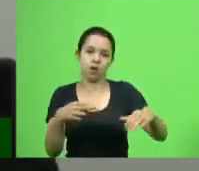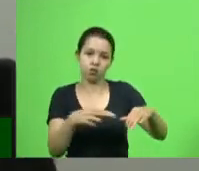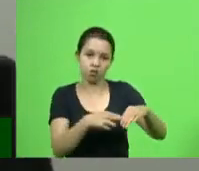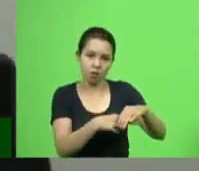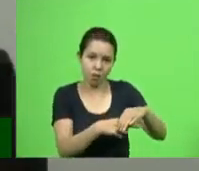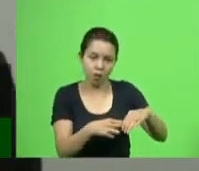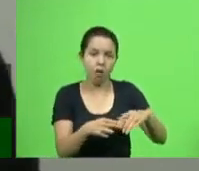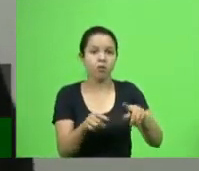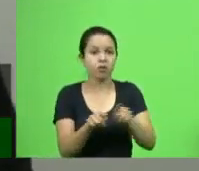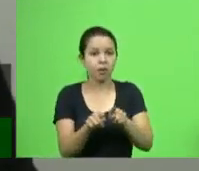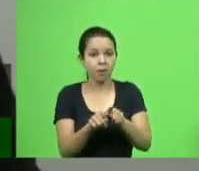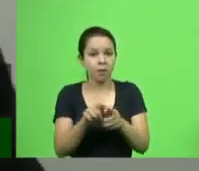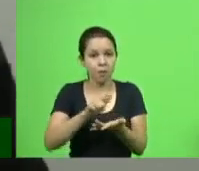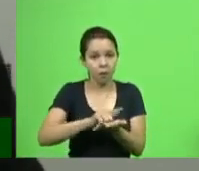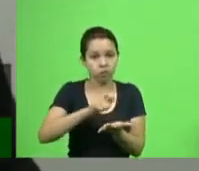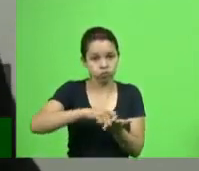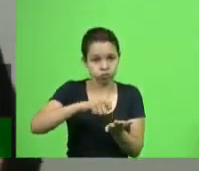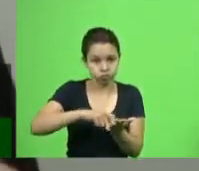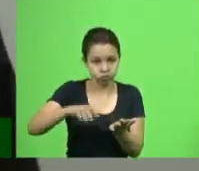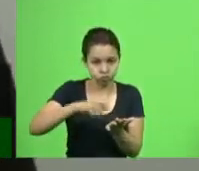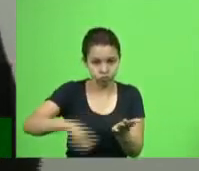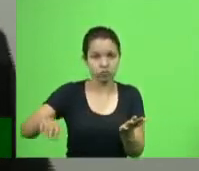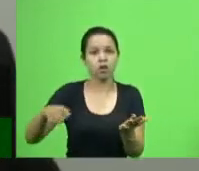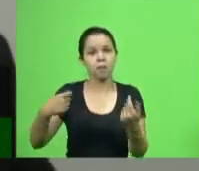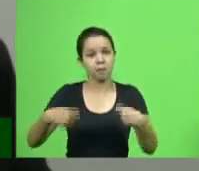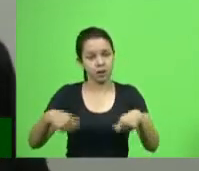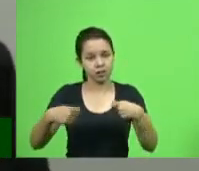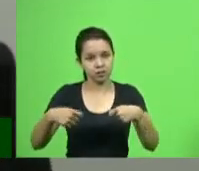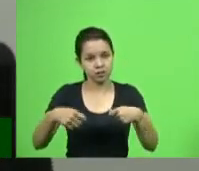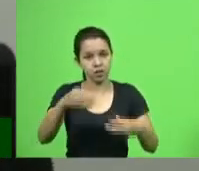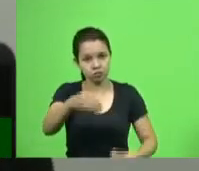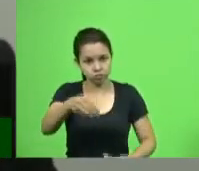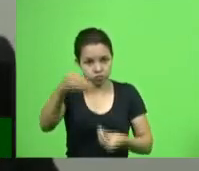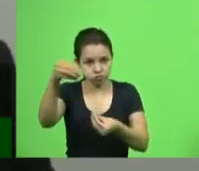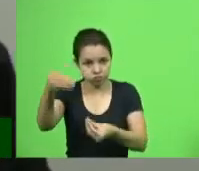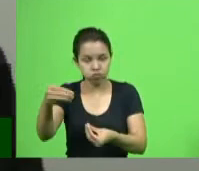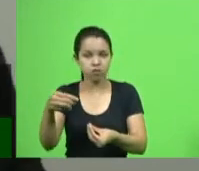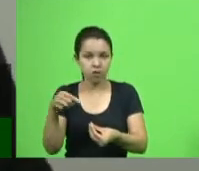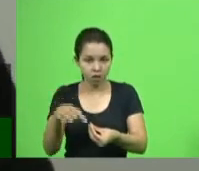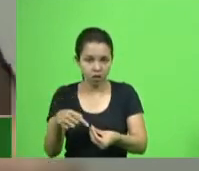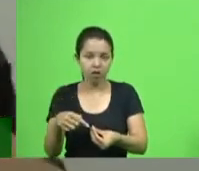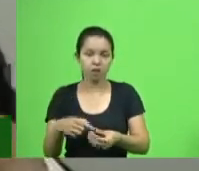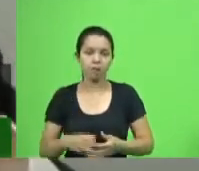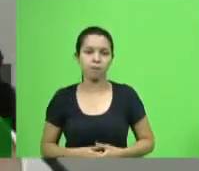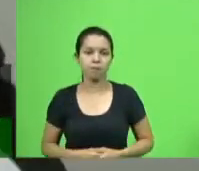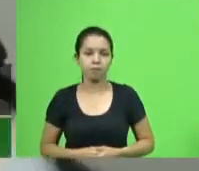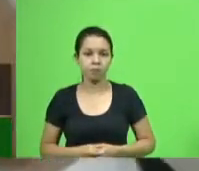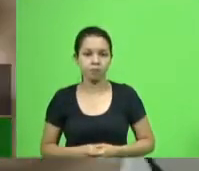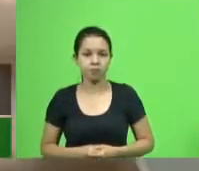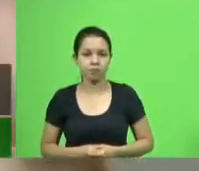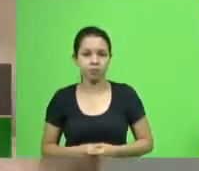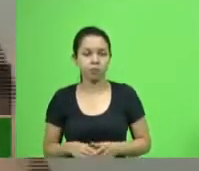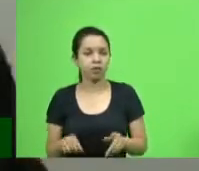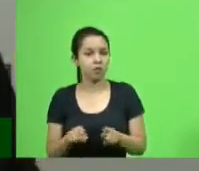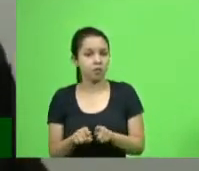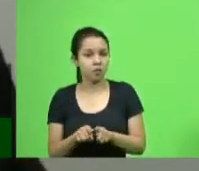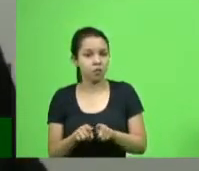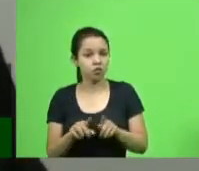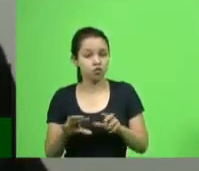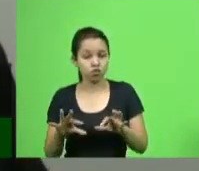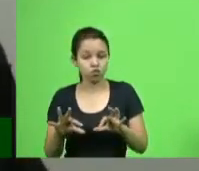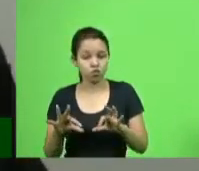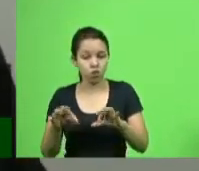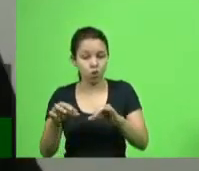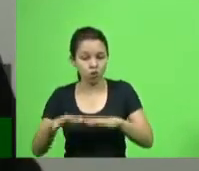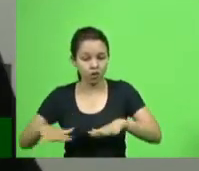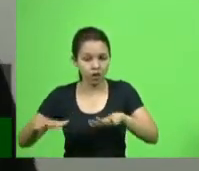laudados, que esses exames sirvam a função dele e que toda essa estrutura